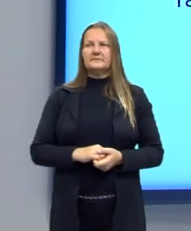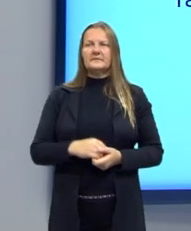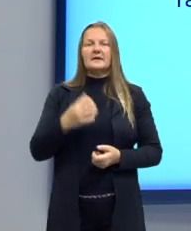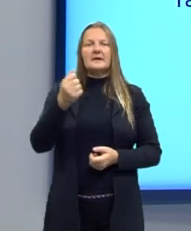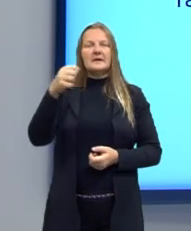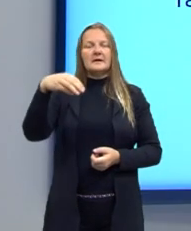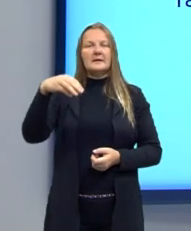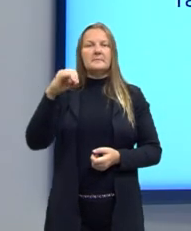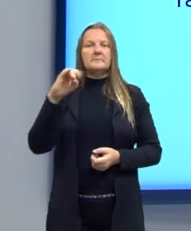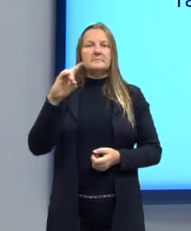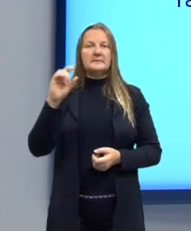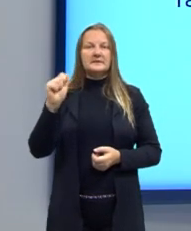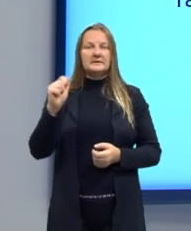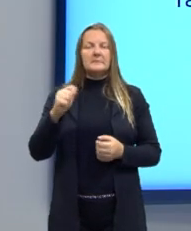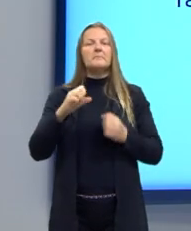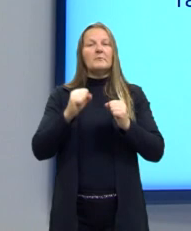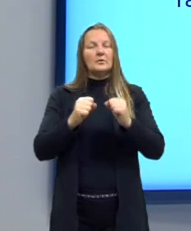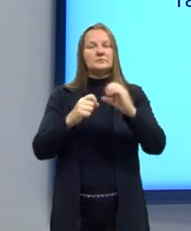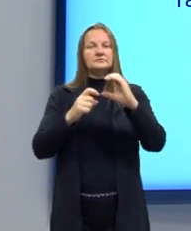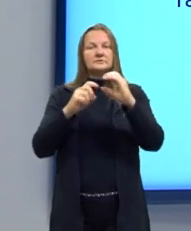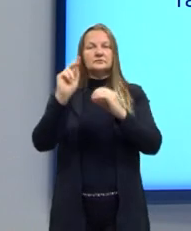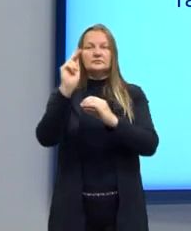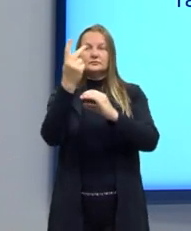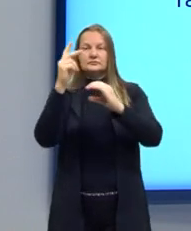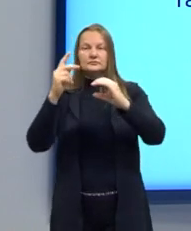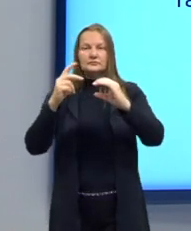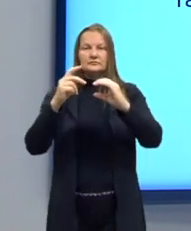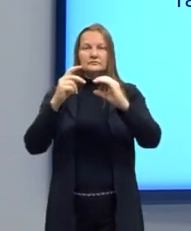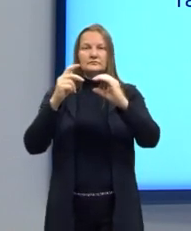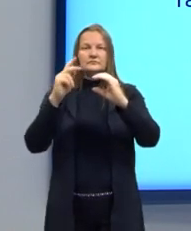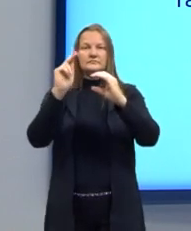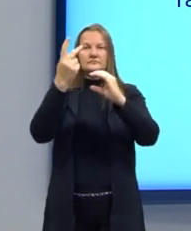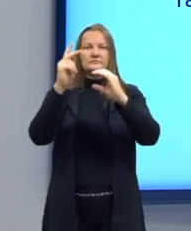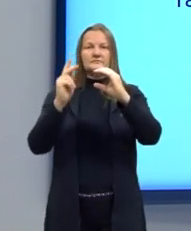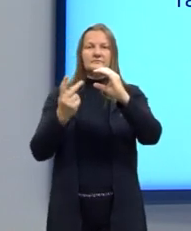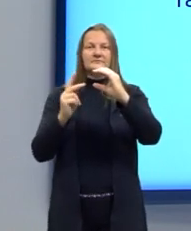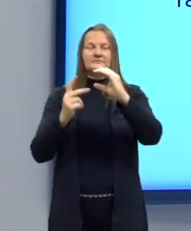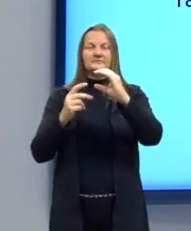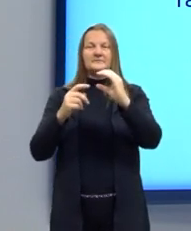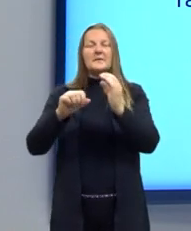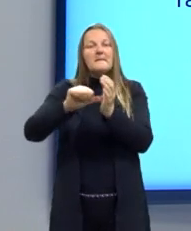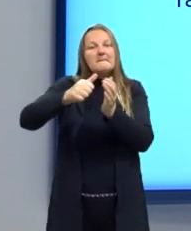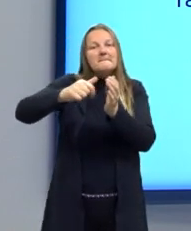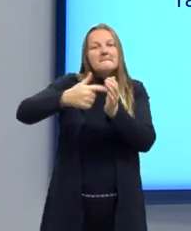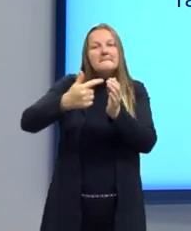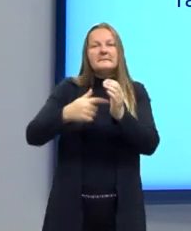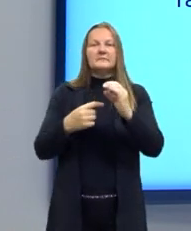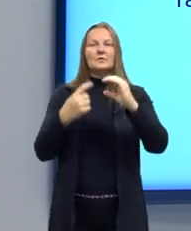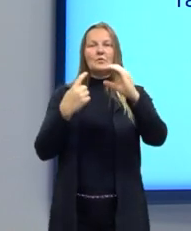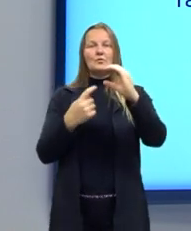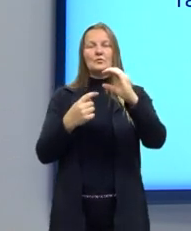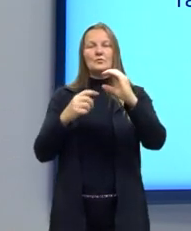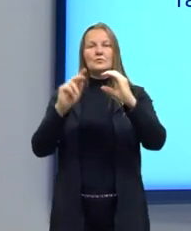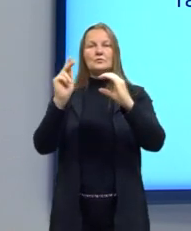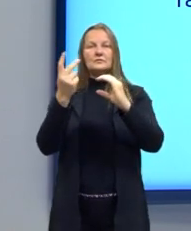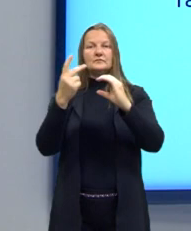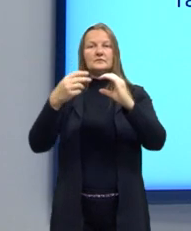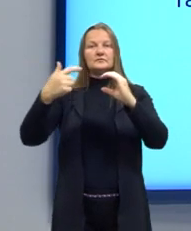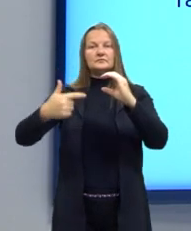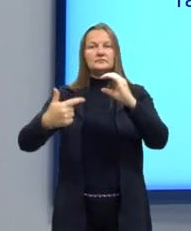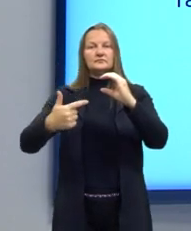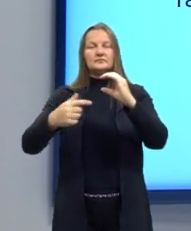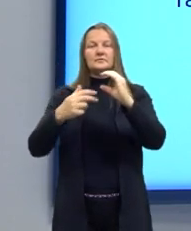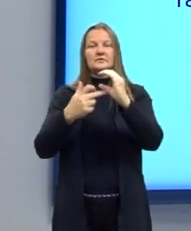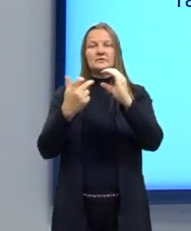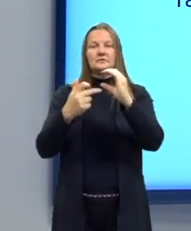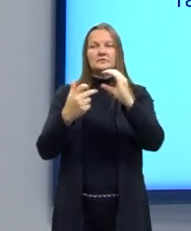a presença de três átomos de hidrogênio, dois átomos de hidrogênio primária, um átomo de hidrogênio secundária,